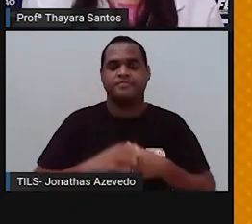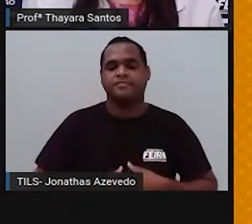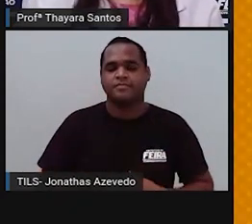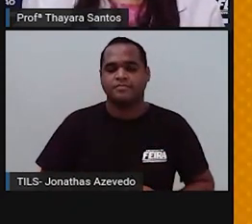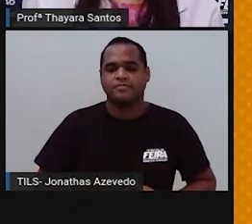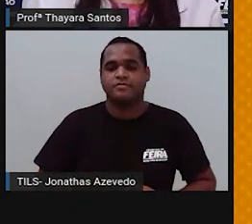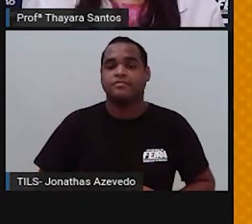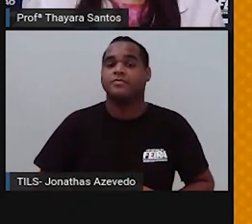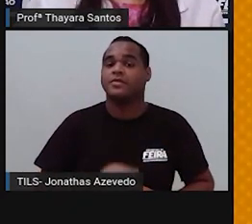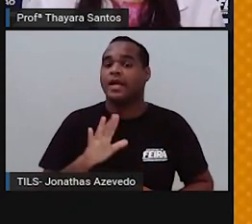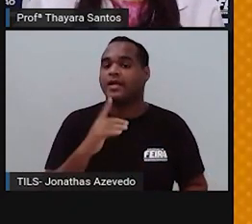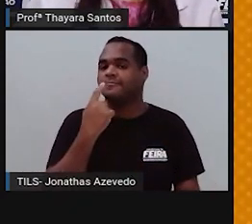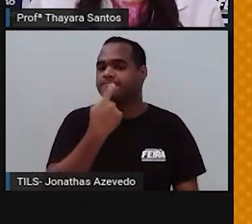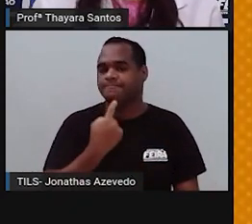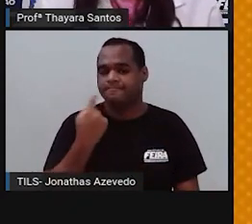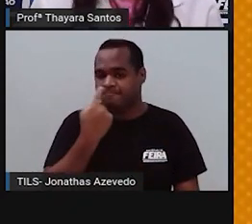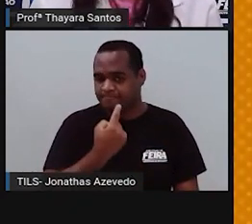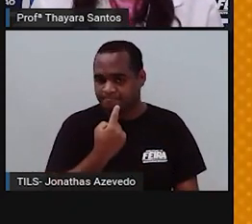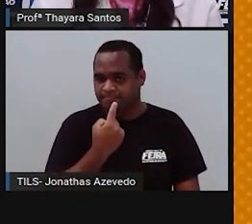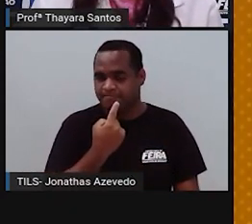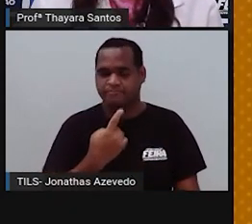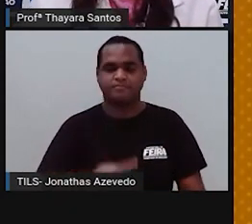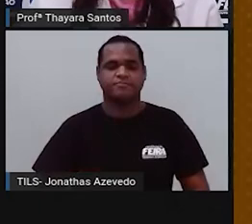Agora a gente vai falar sobre o paladar.